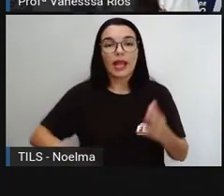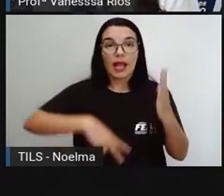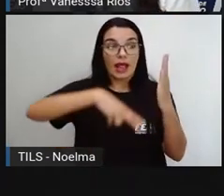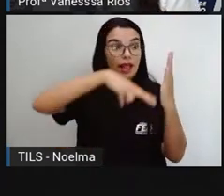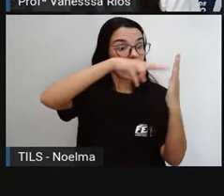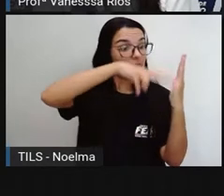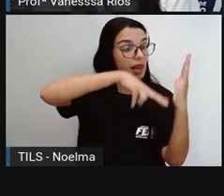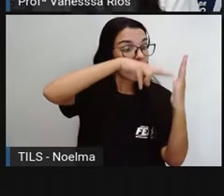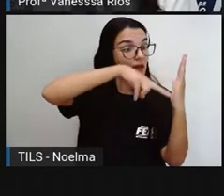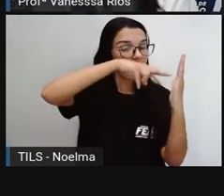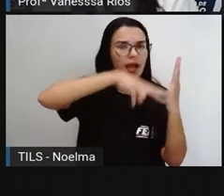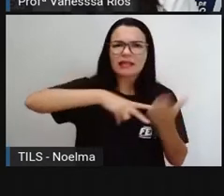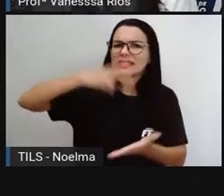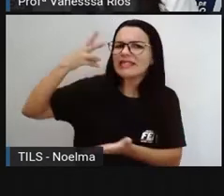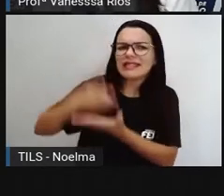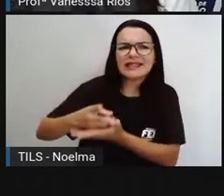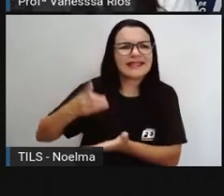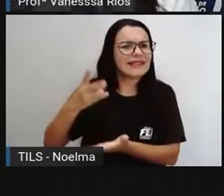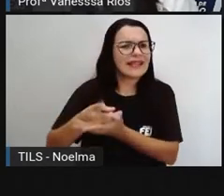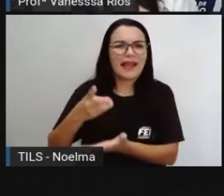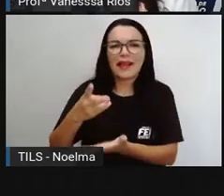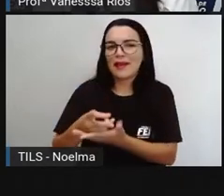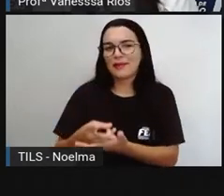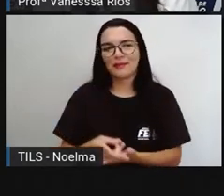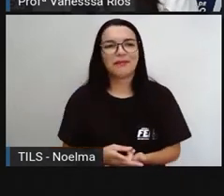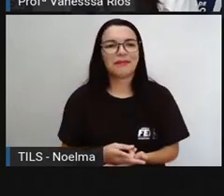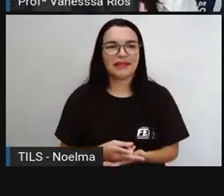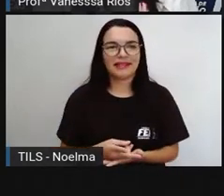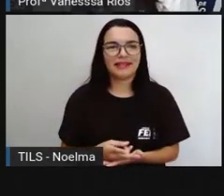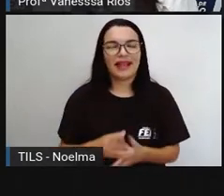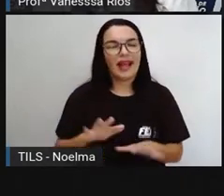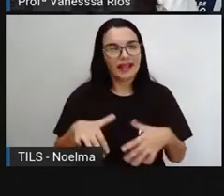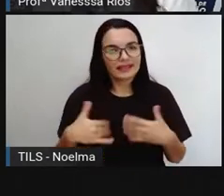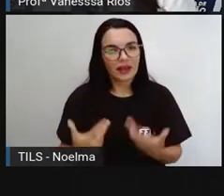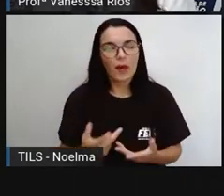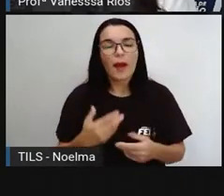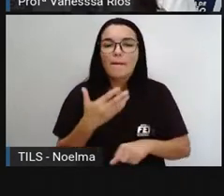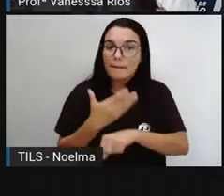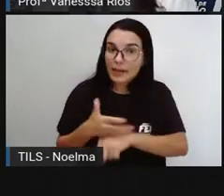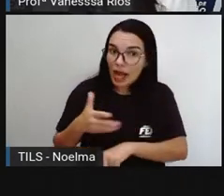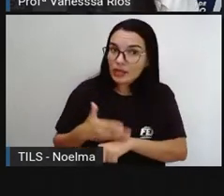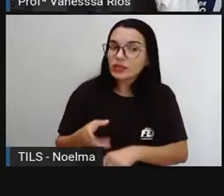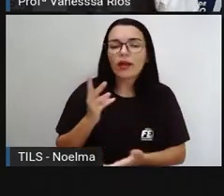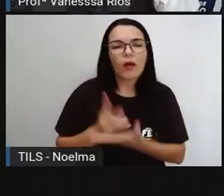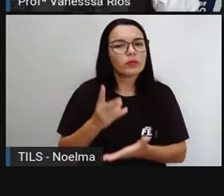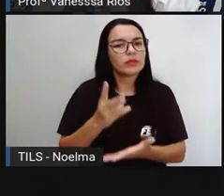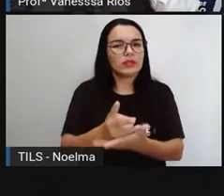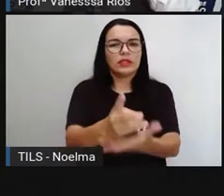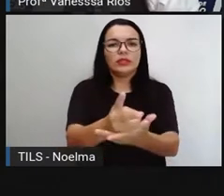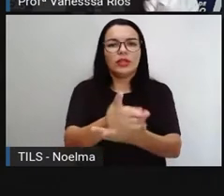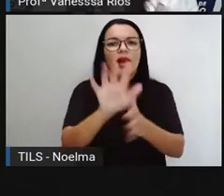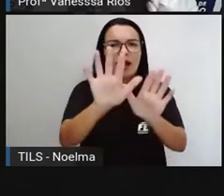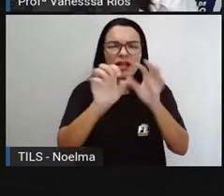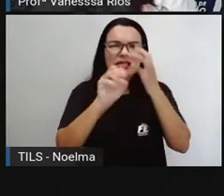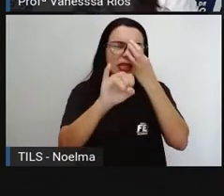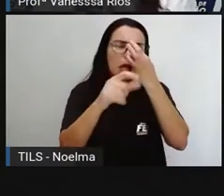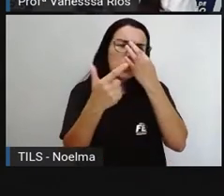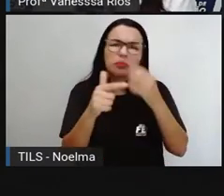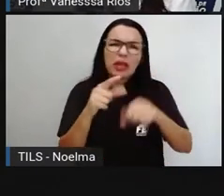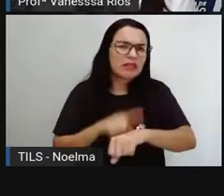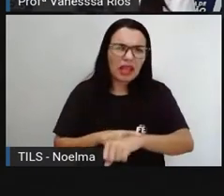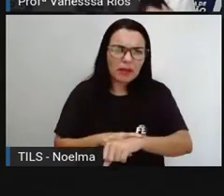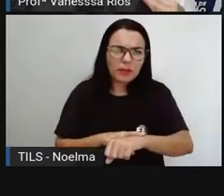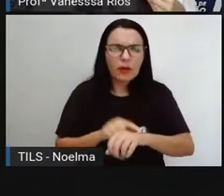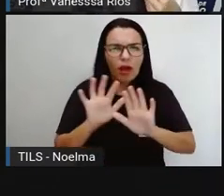Leia ativamente. Então como a Pró falou, tem que ser uma prática constante. Se eu não tenho tempo, mas eu dedico ali